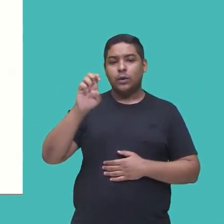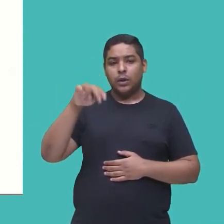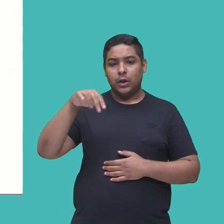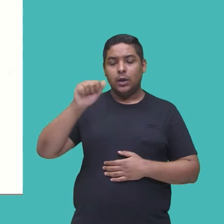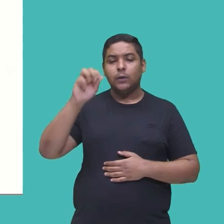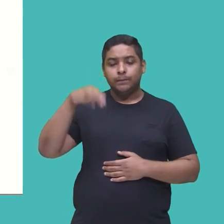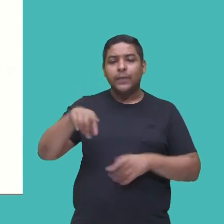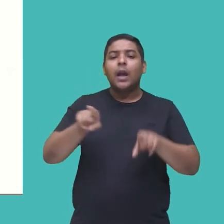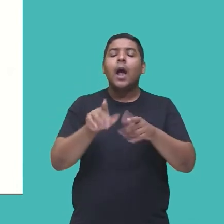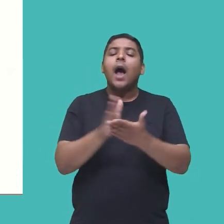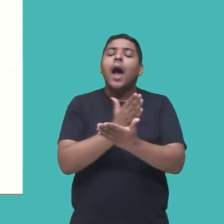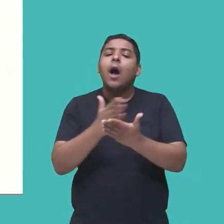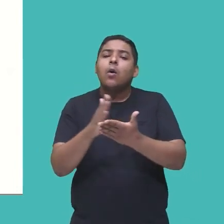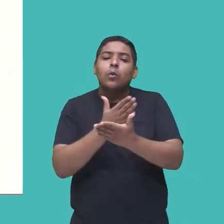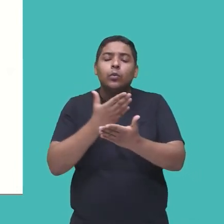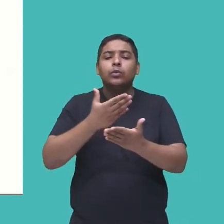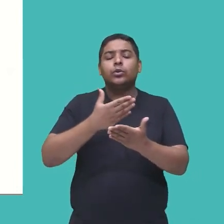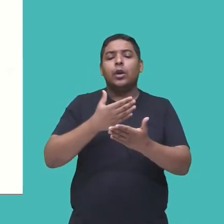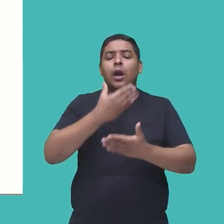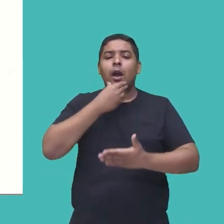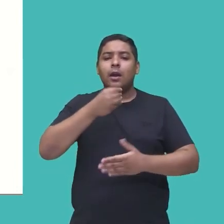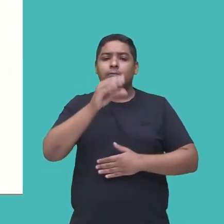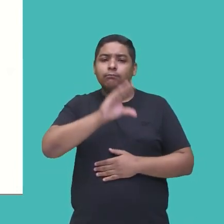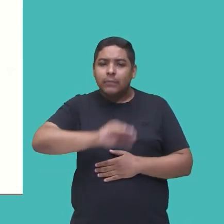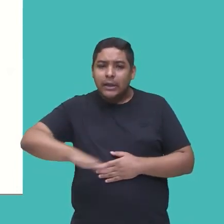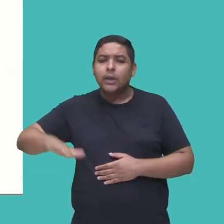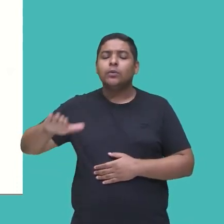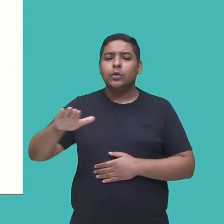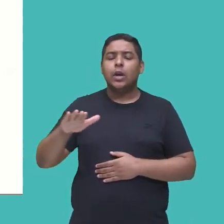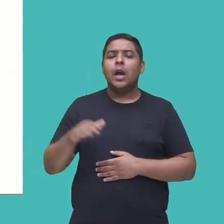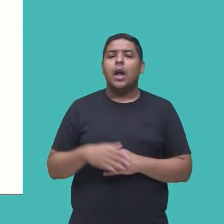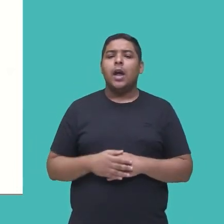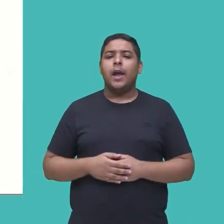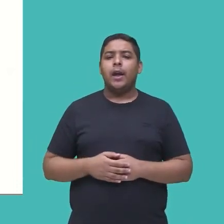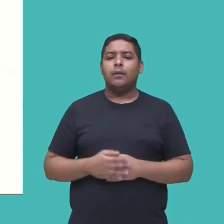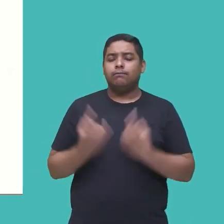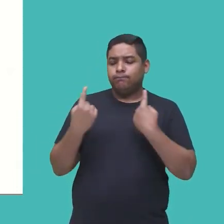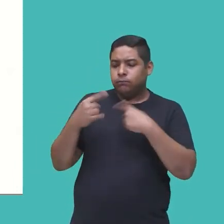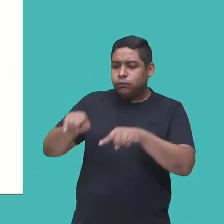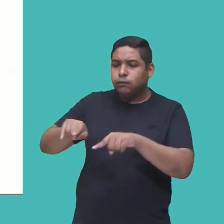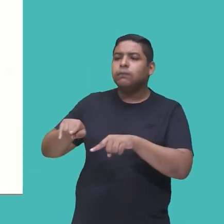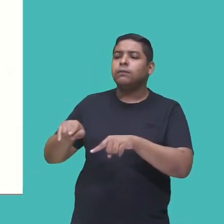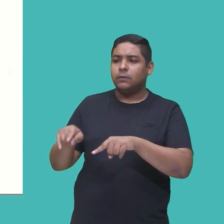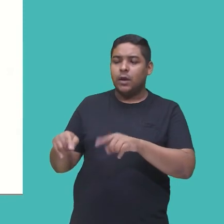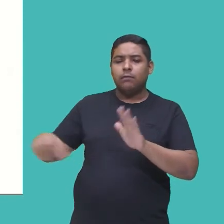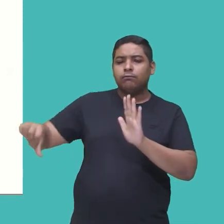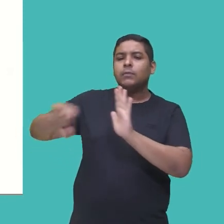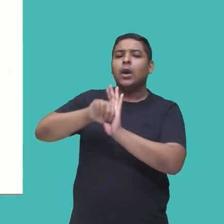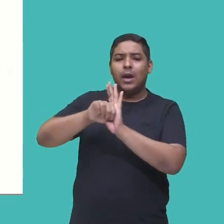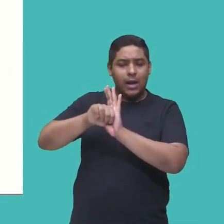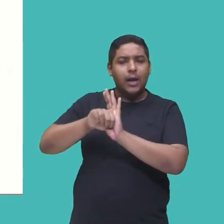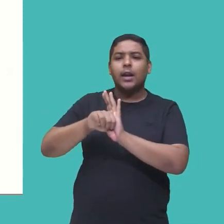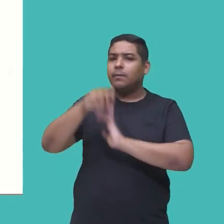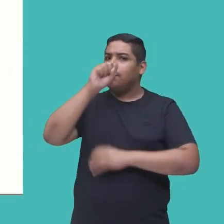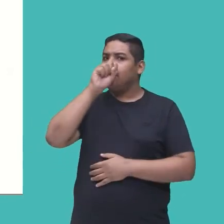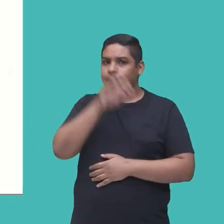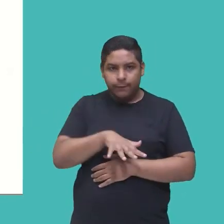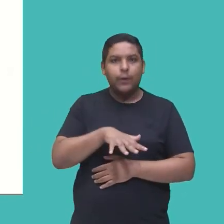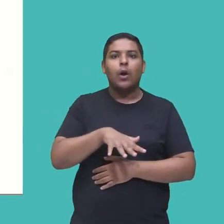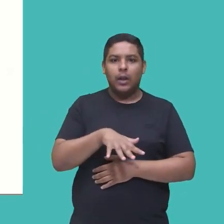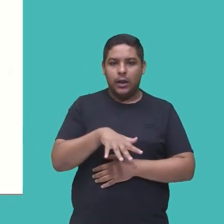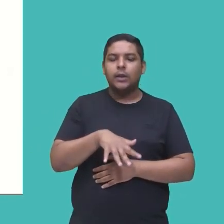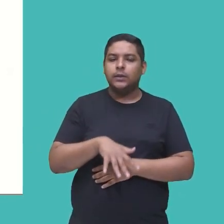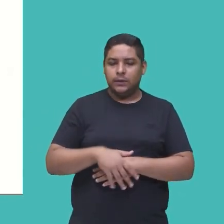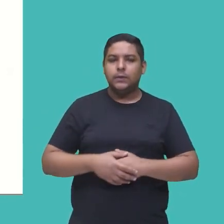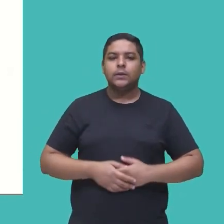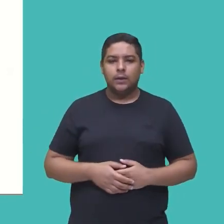acabam sendo incriminados por um crime brutal, que acontece ali nas proximidades onde eles estavam, no